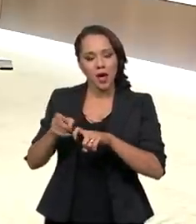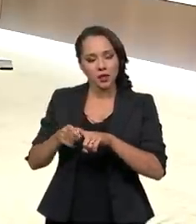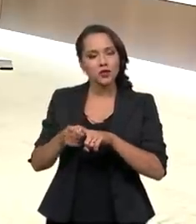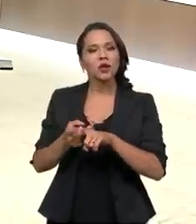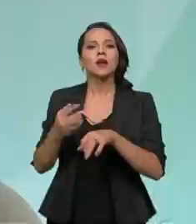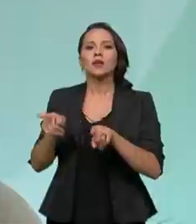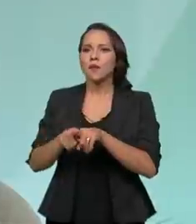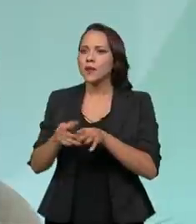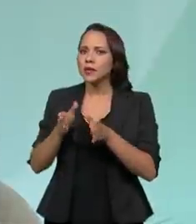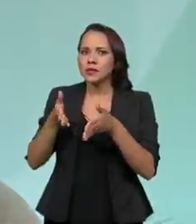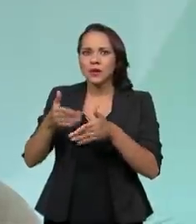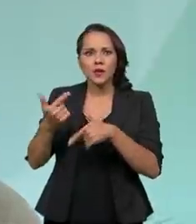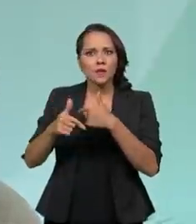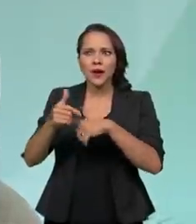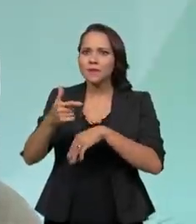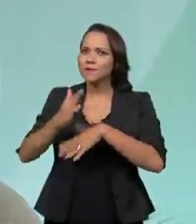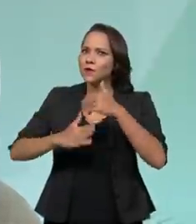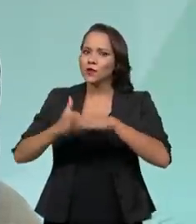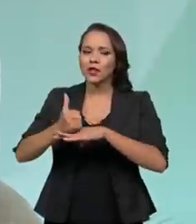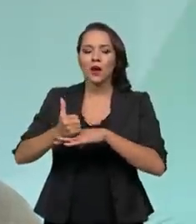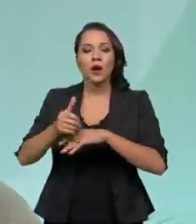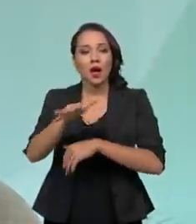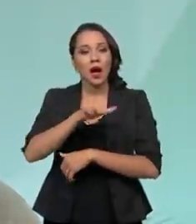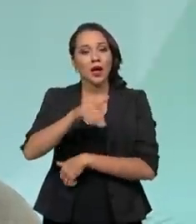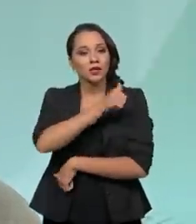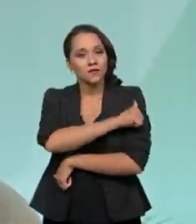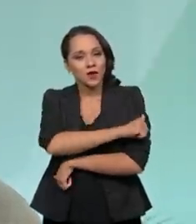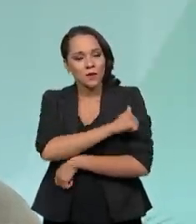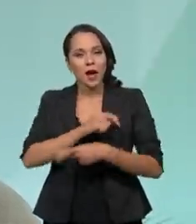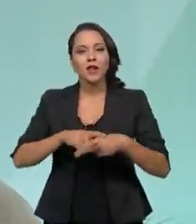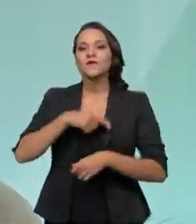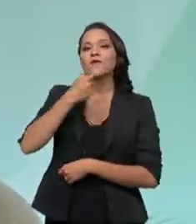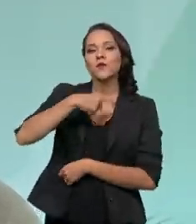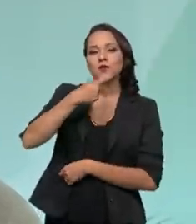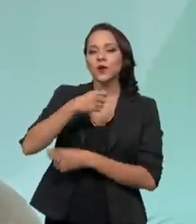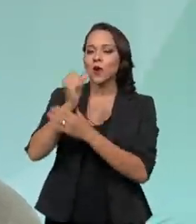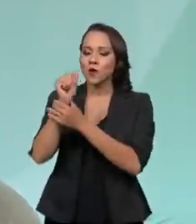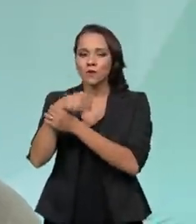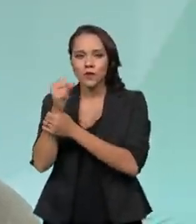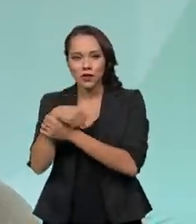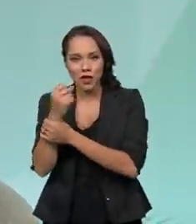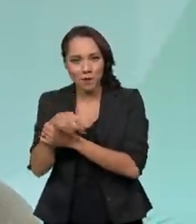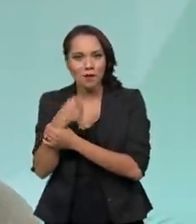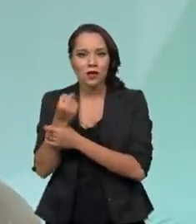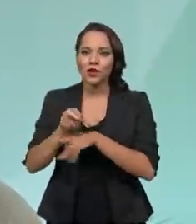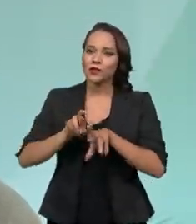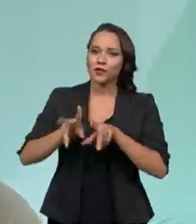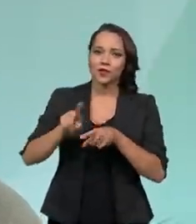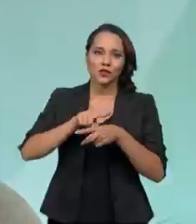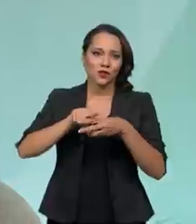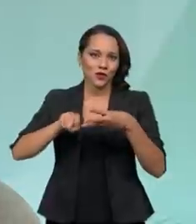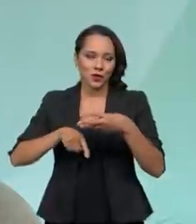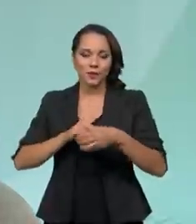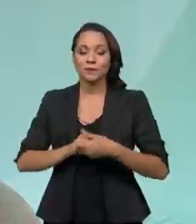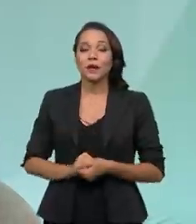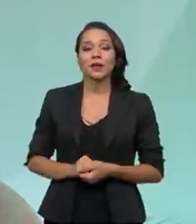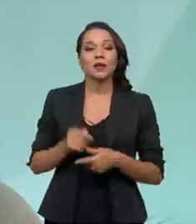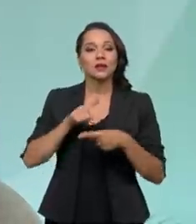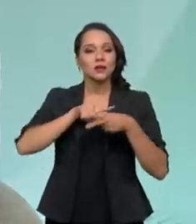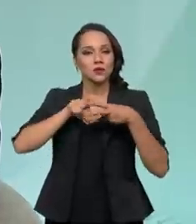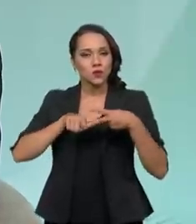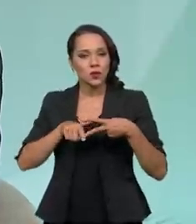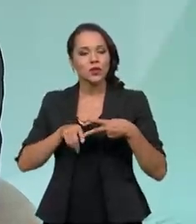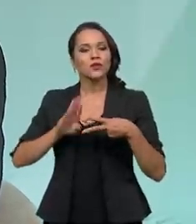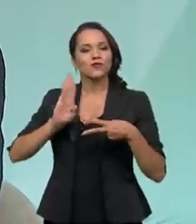multiprofissional. Parte de enfermagem, parte de fonoaudiólogo, fisioterapeuta em geral. Então, são duas áreas. Nessas duas áreas,